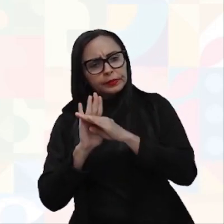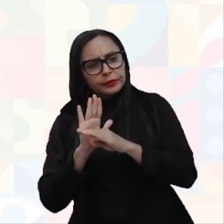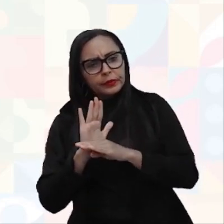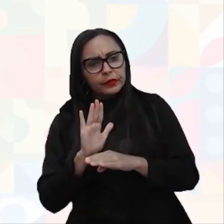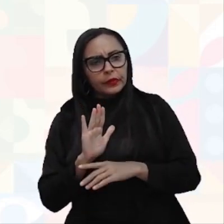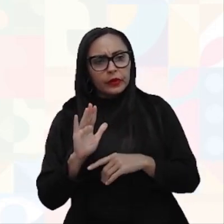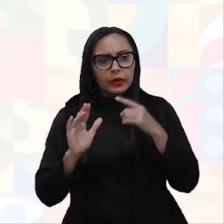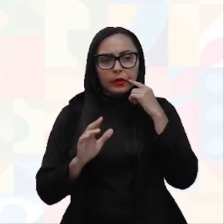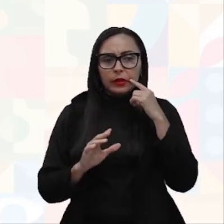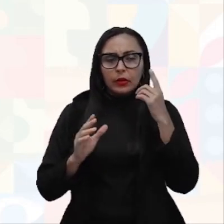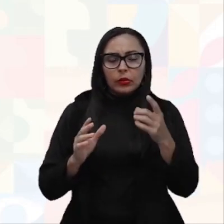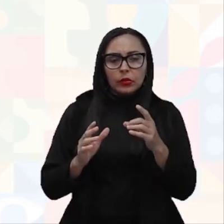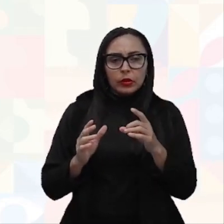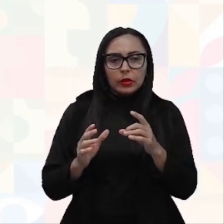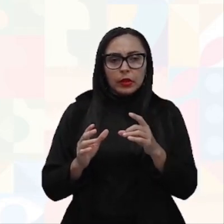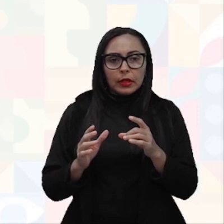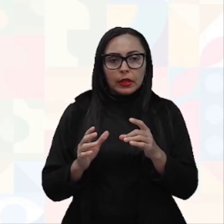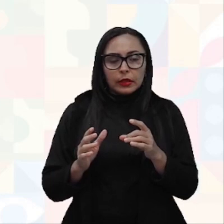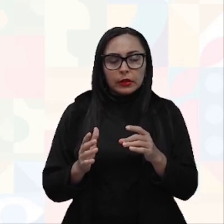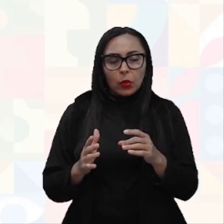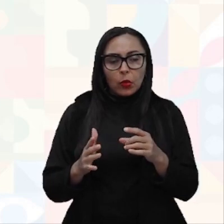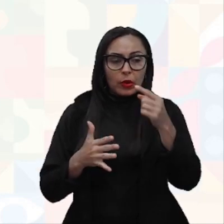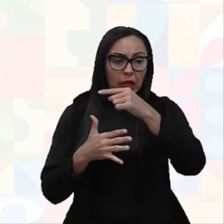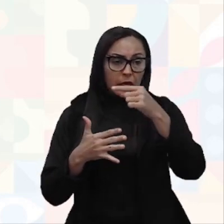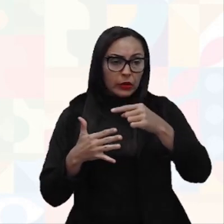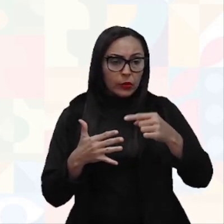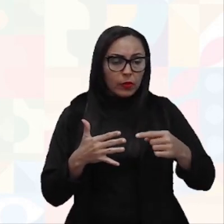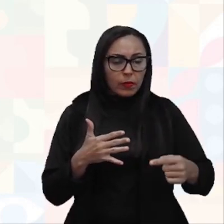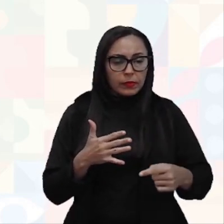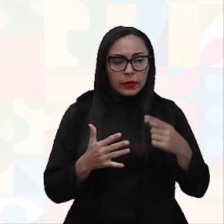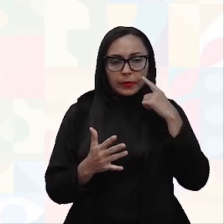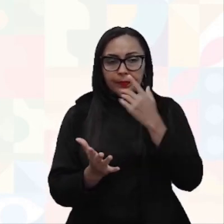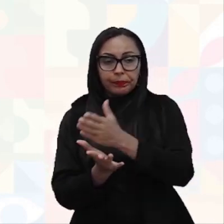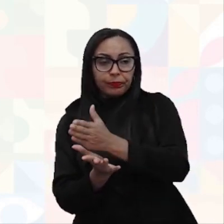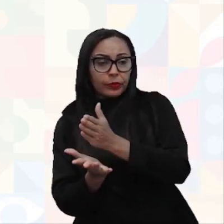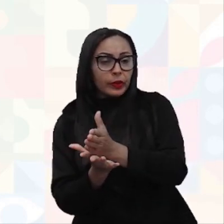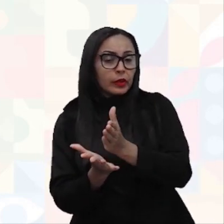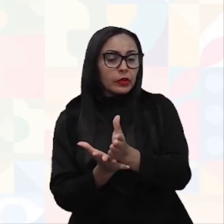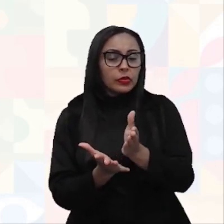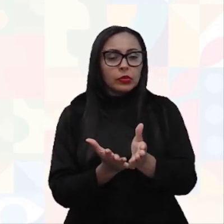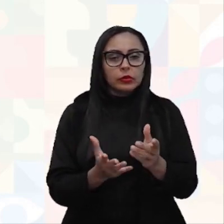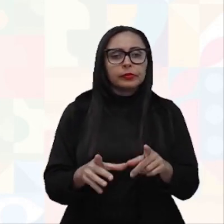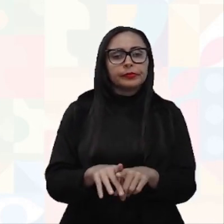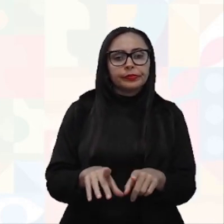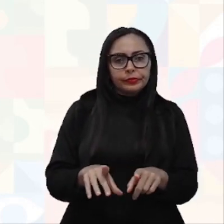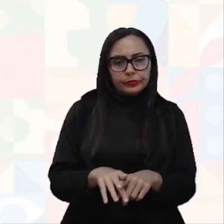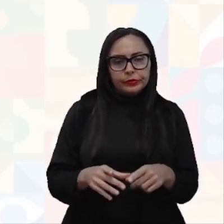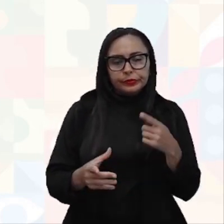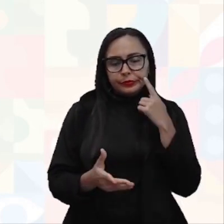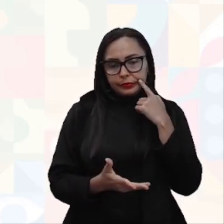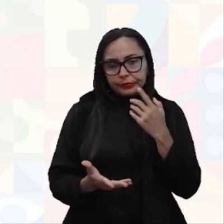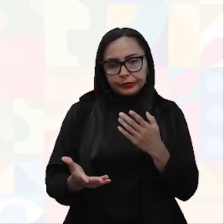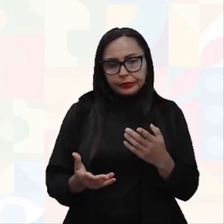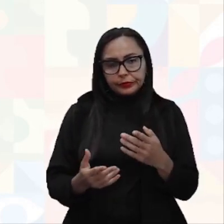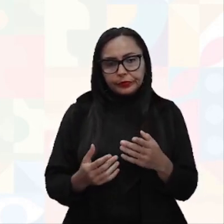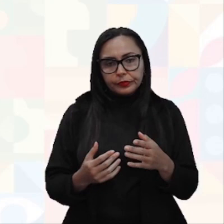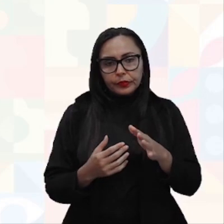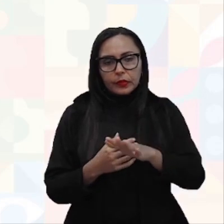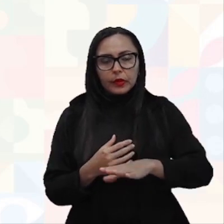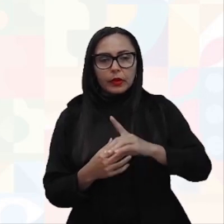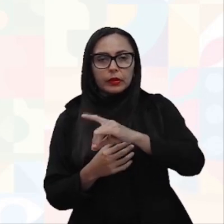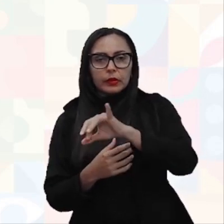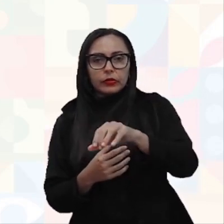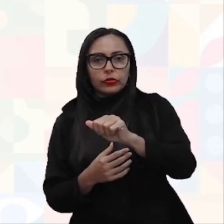botão, cada opção, ele direciona através da URLs, né? Esse mecanismo do Django, né, que faz o direcionamento,